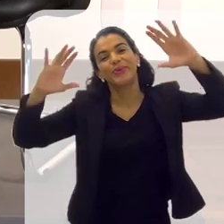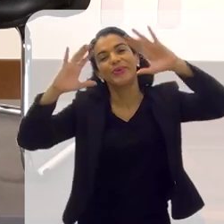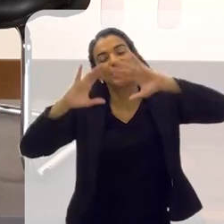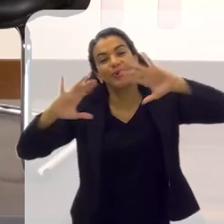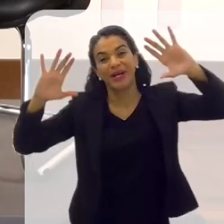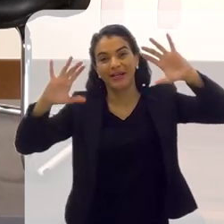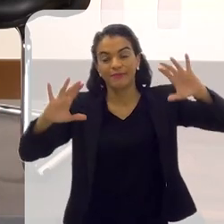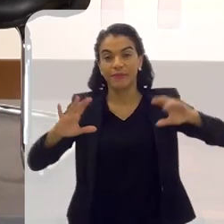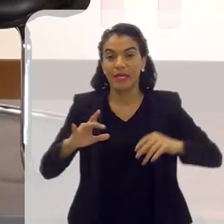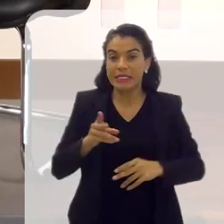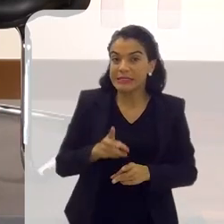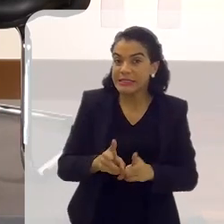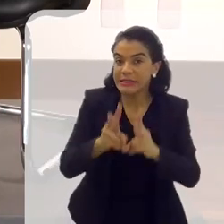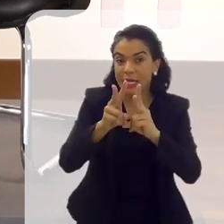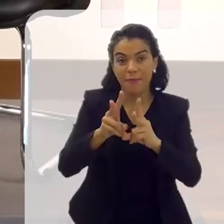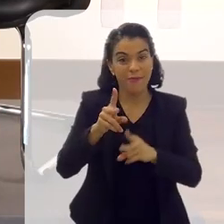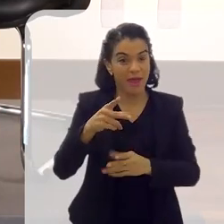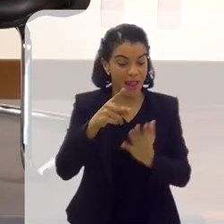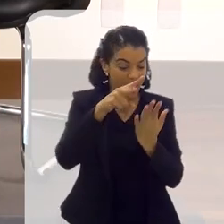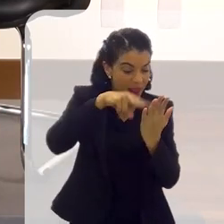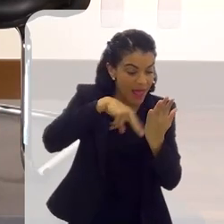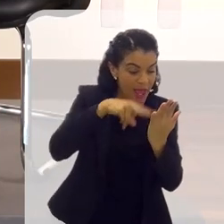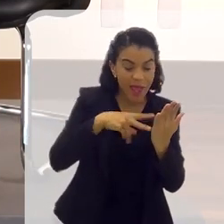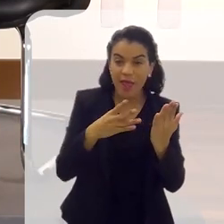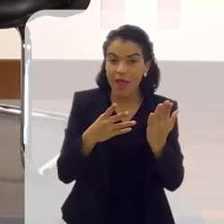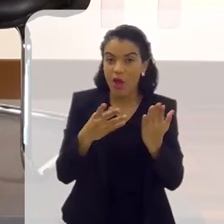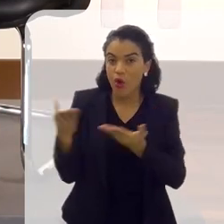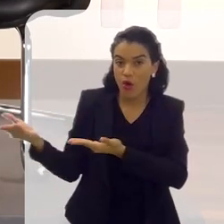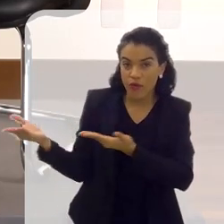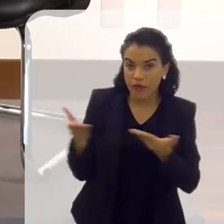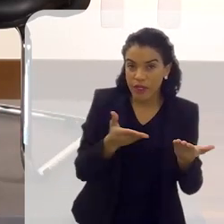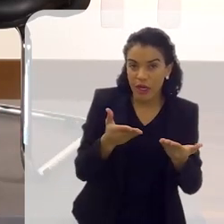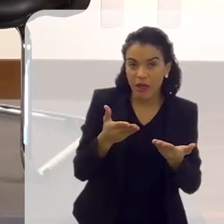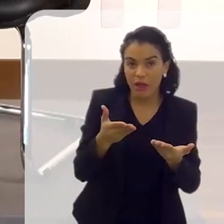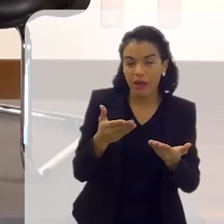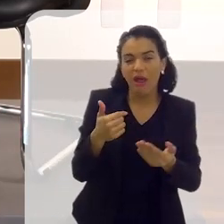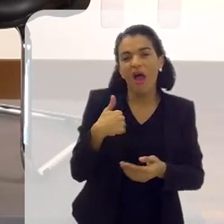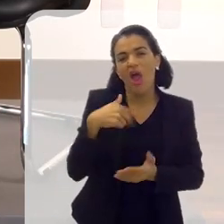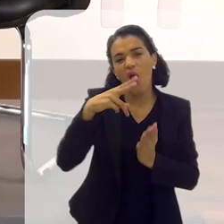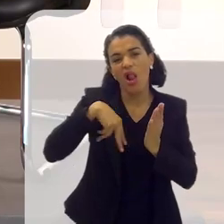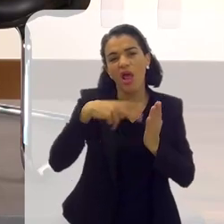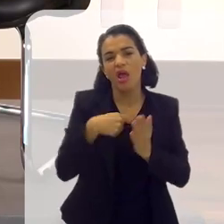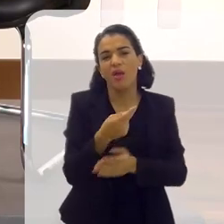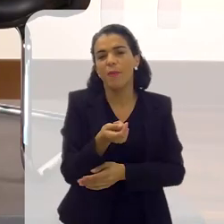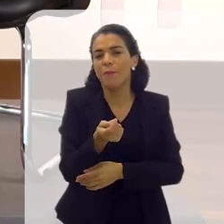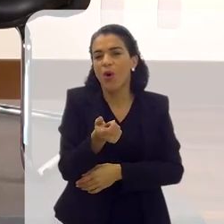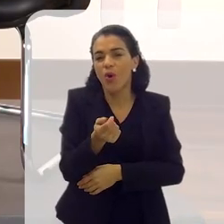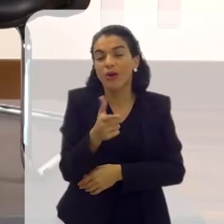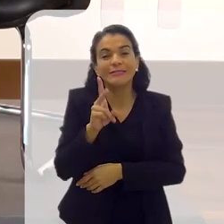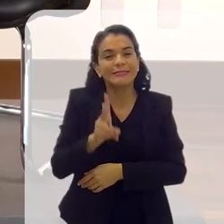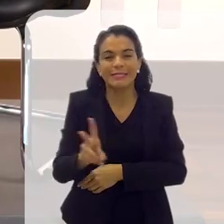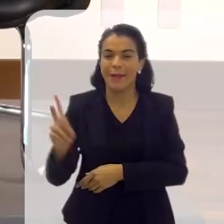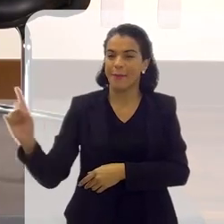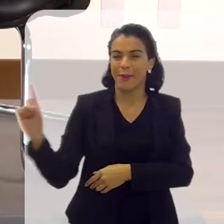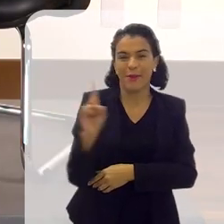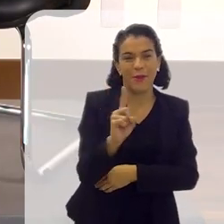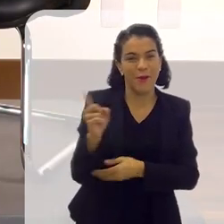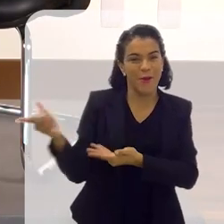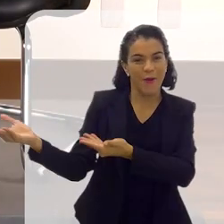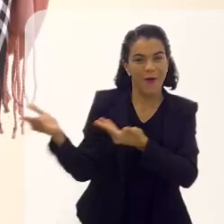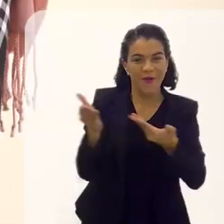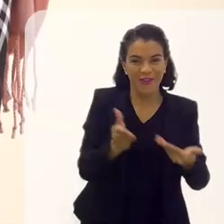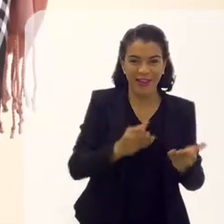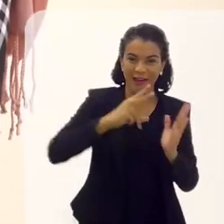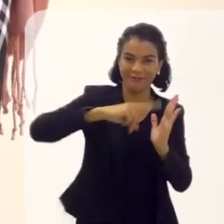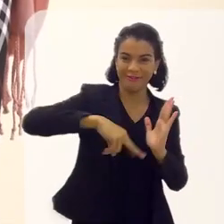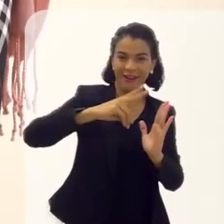te deixa ir. E é sempre você que lê ou você convida alguém? Não, não. Eu leio muito pouco. Sempre são convidados.